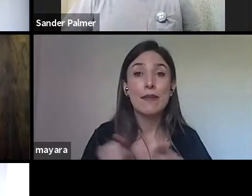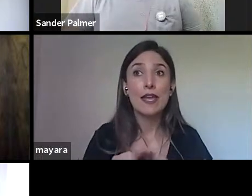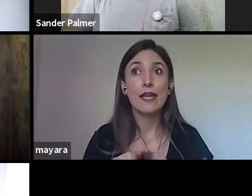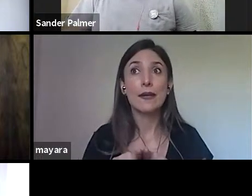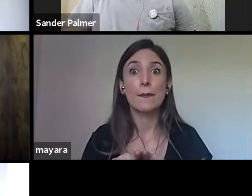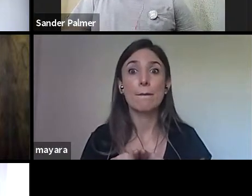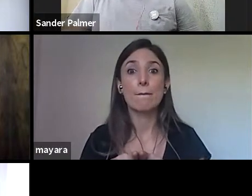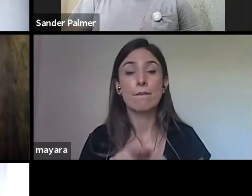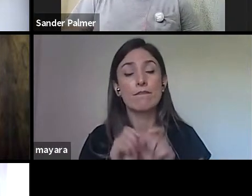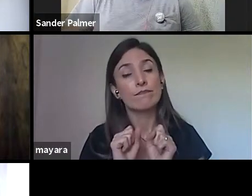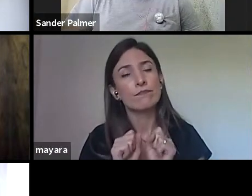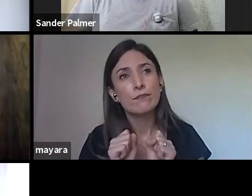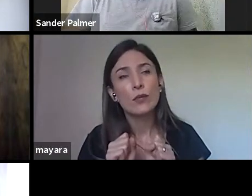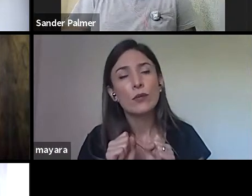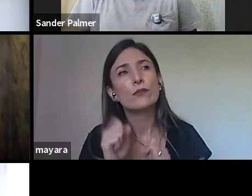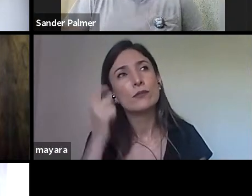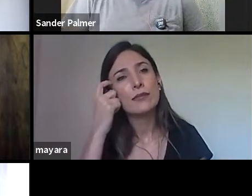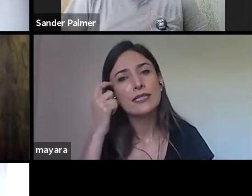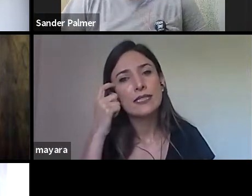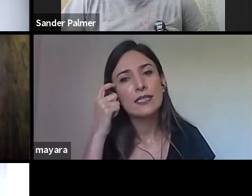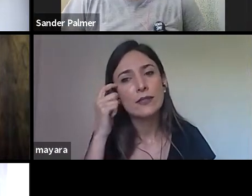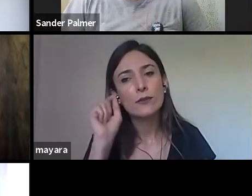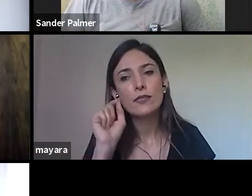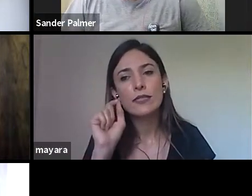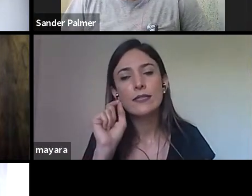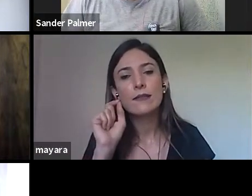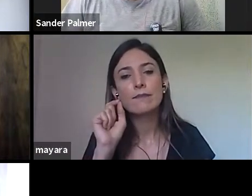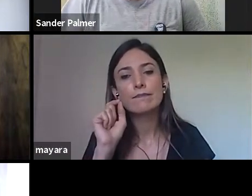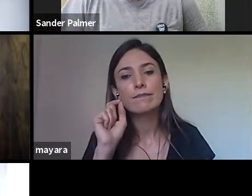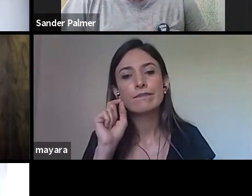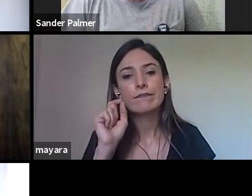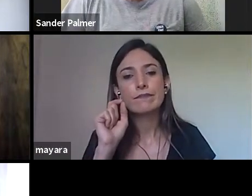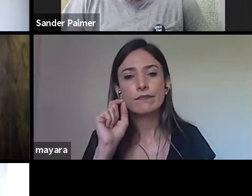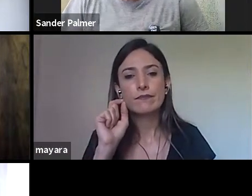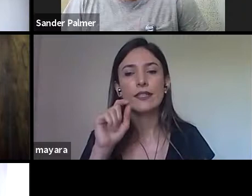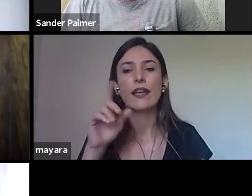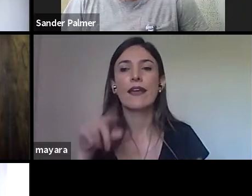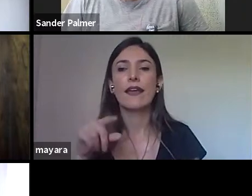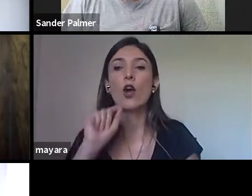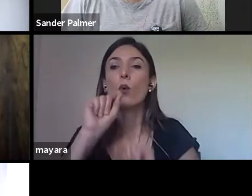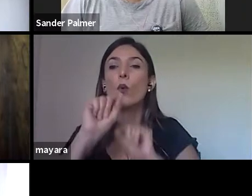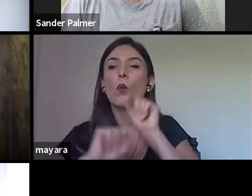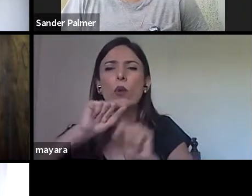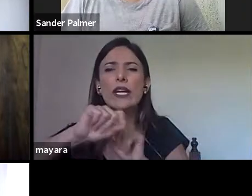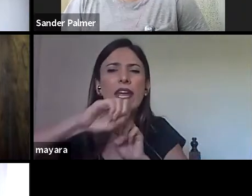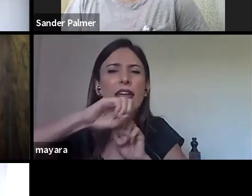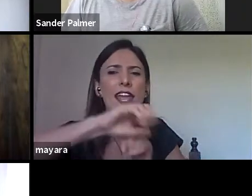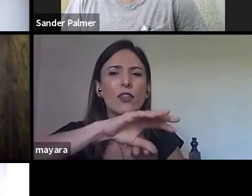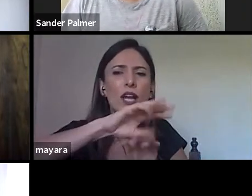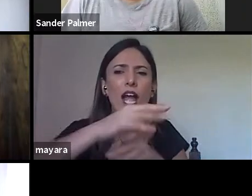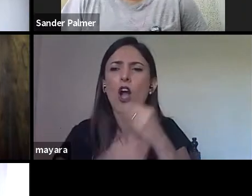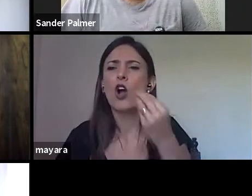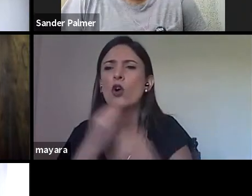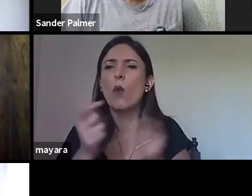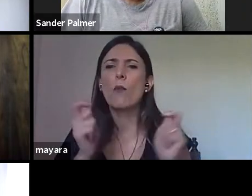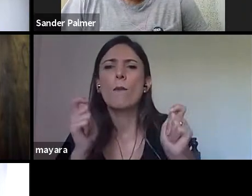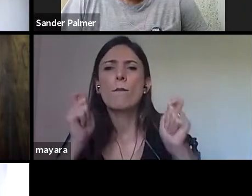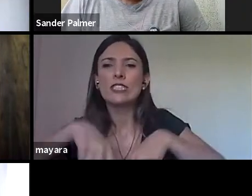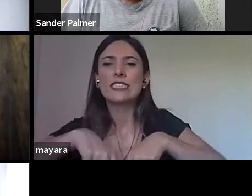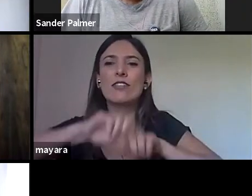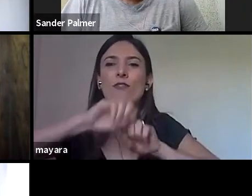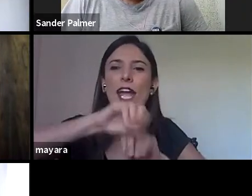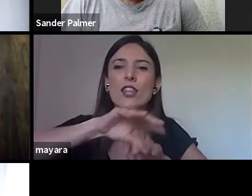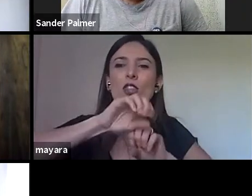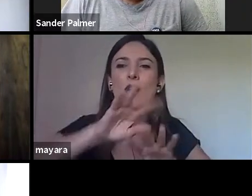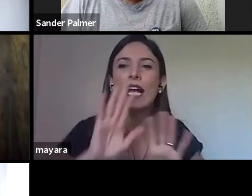nós podemos pensar na questão do que educar e como era possível educar os negros, já